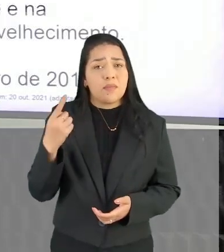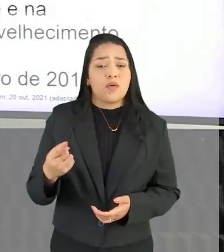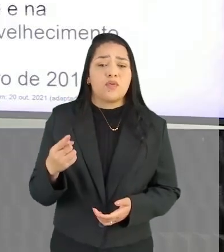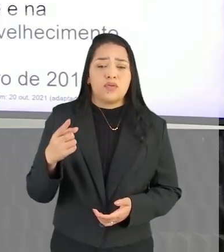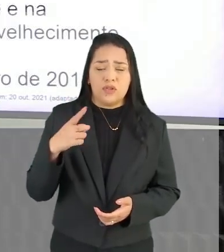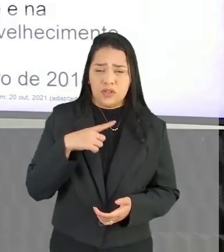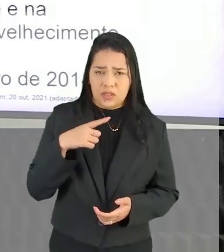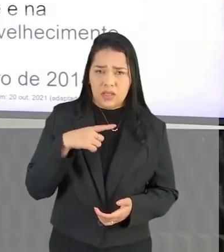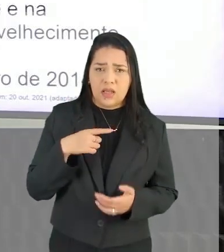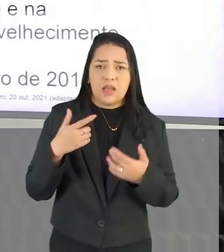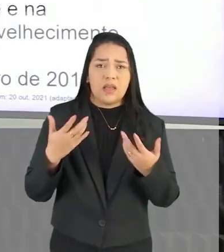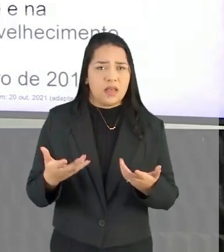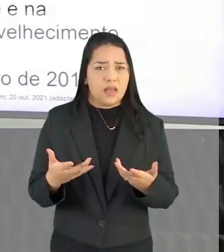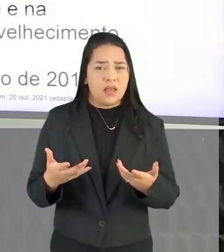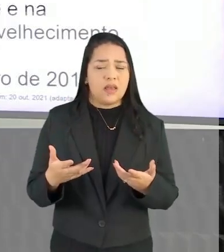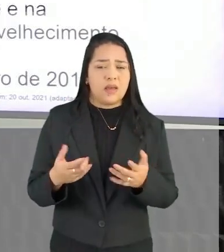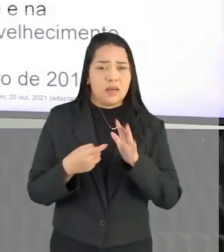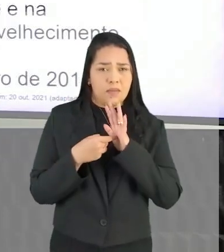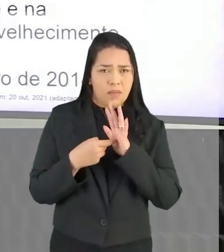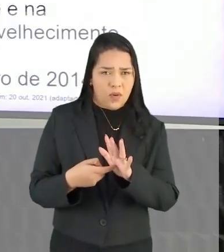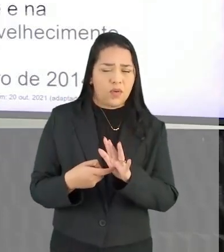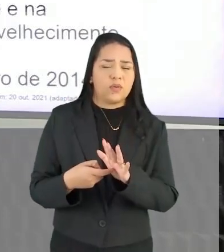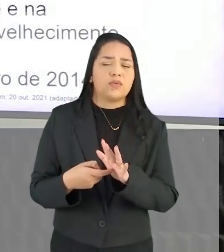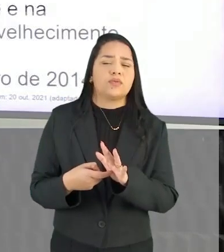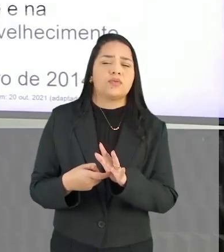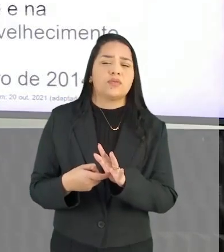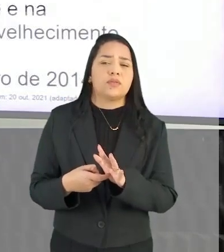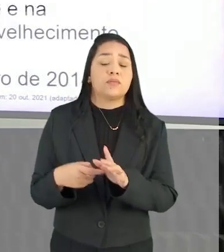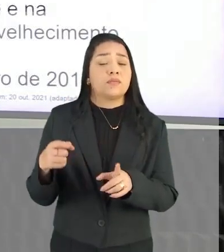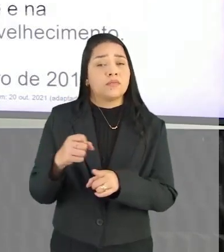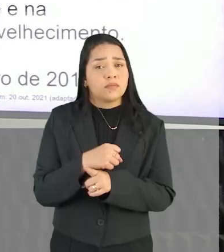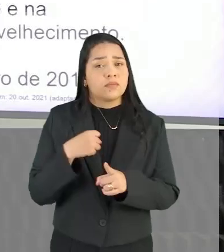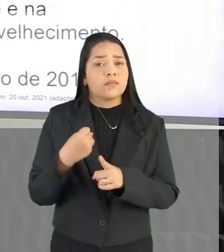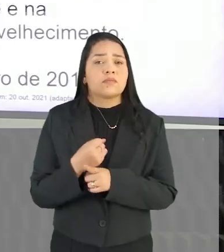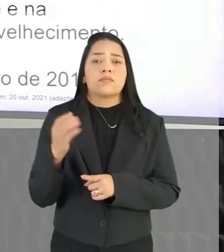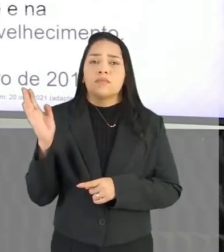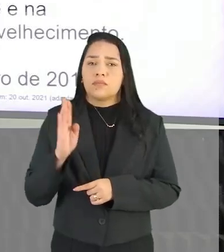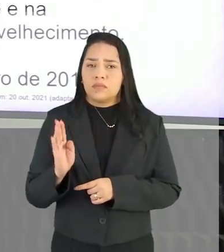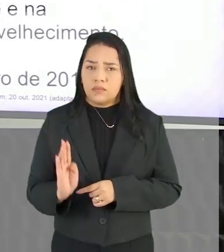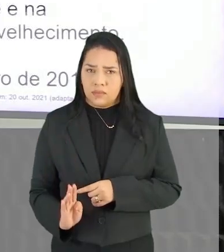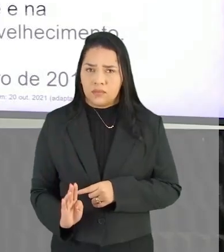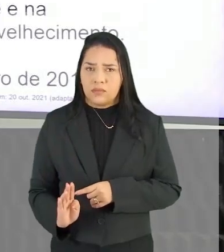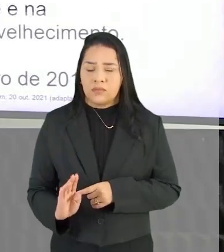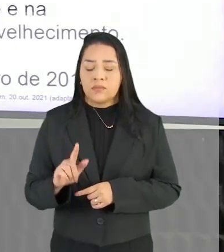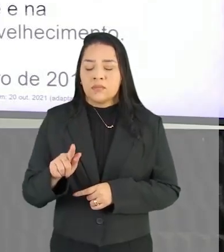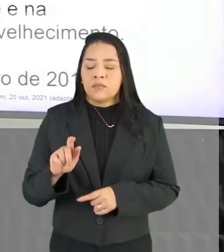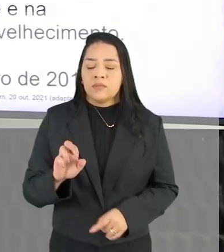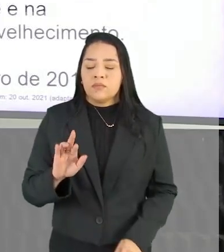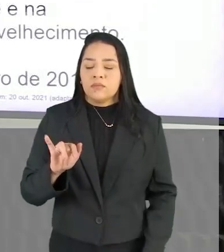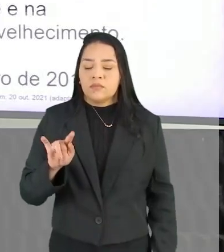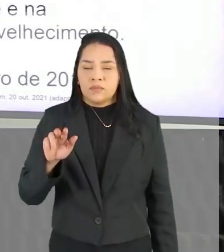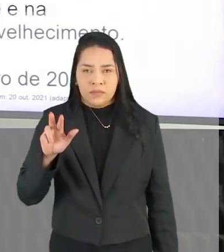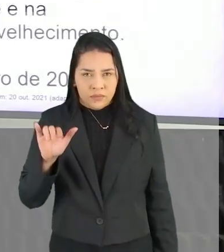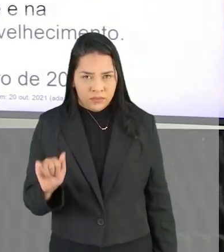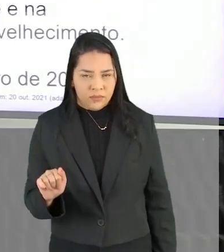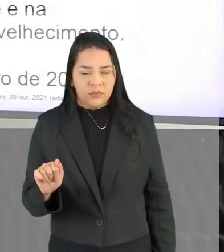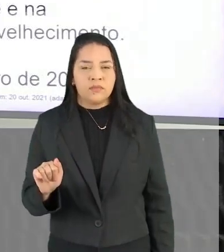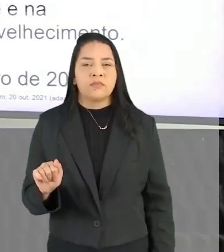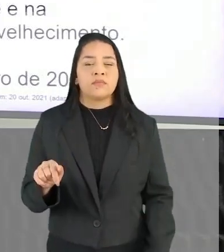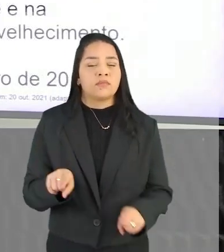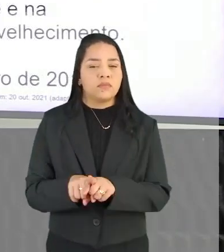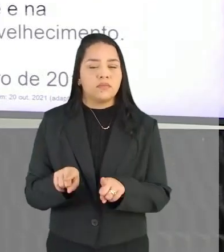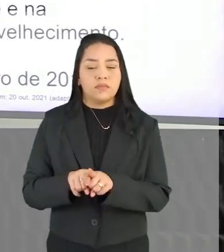Traz uma Uma sinalização Dessa sociedade Brasileira De geriatria E gerontologia